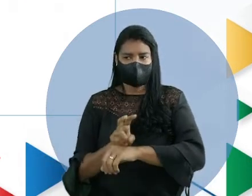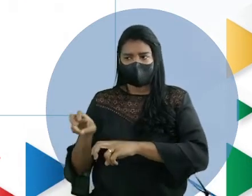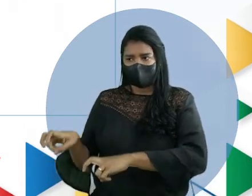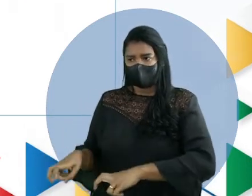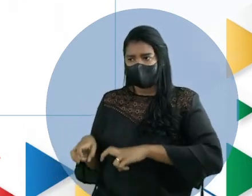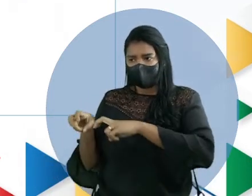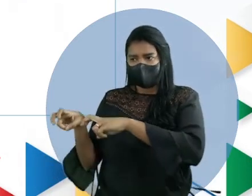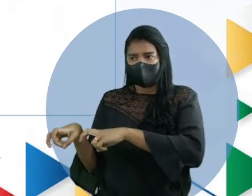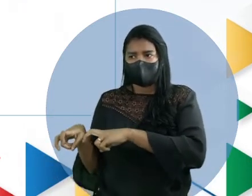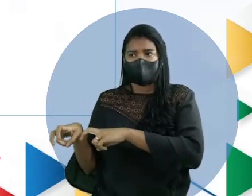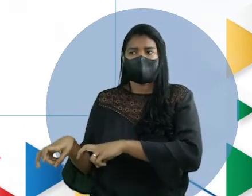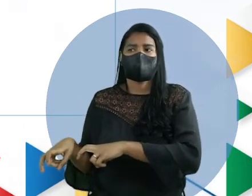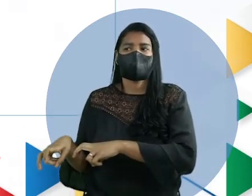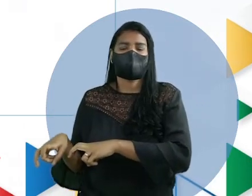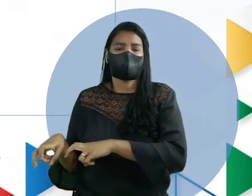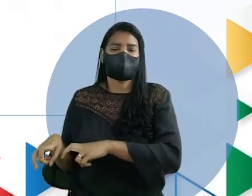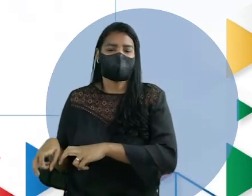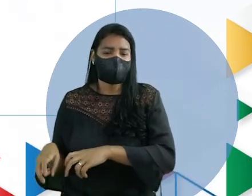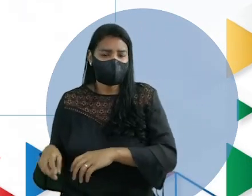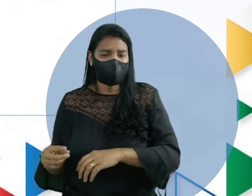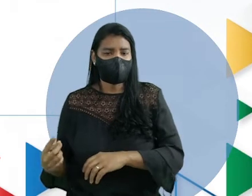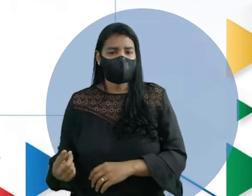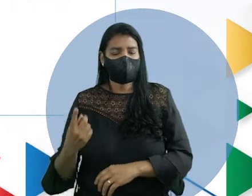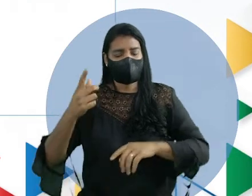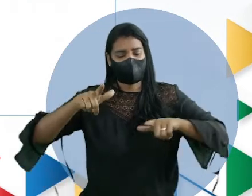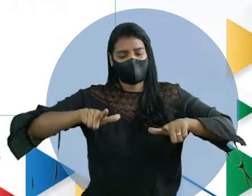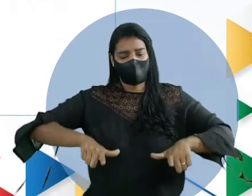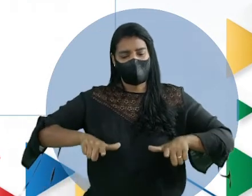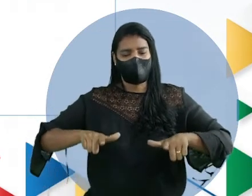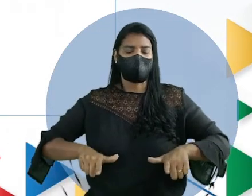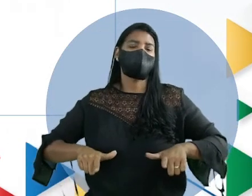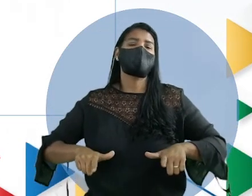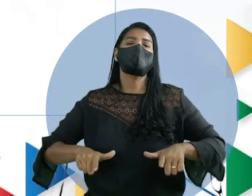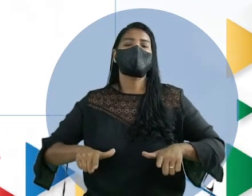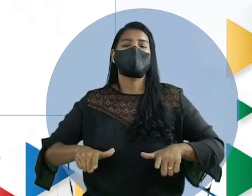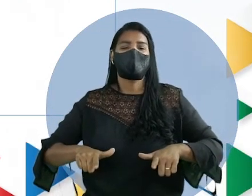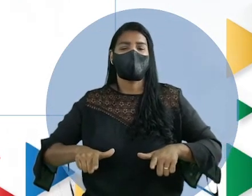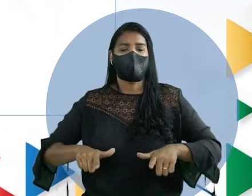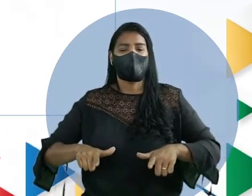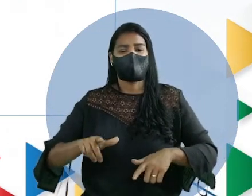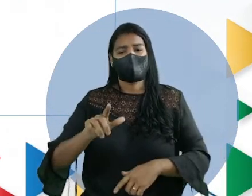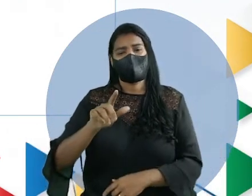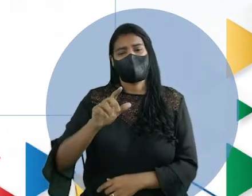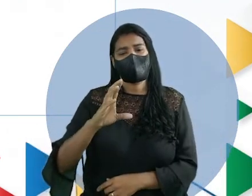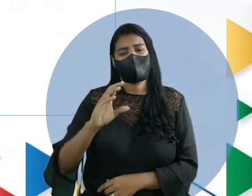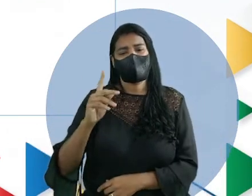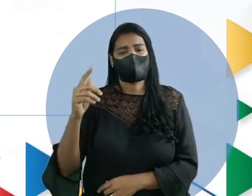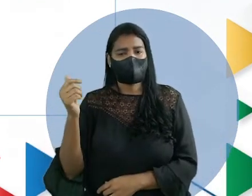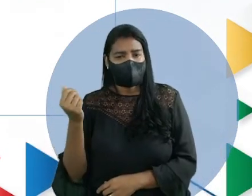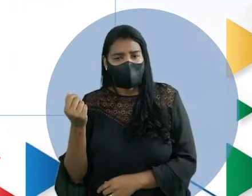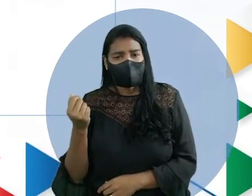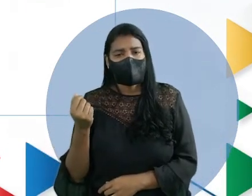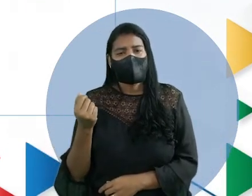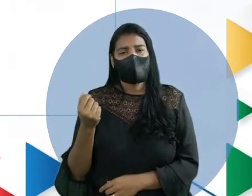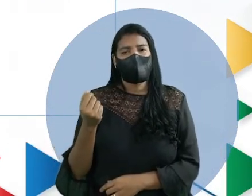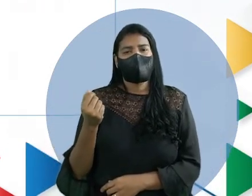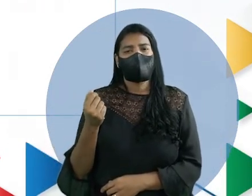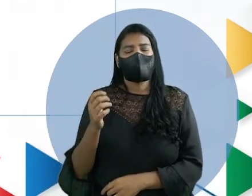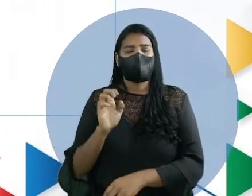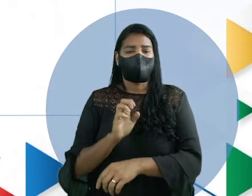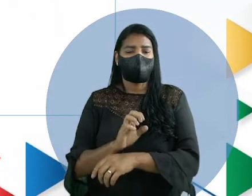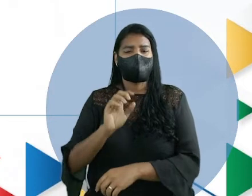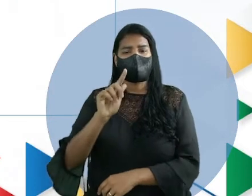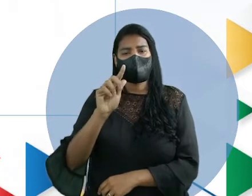de altitude, localizada na Chapada dos Veadeiros. É uma região nordeste do estado de